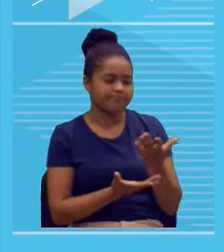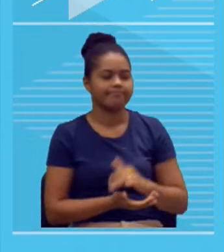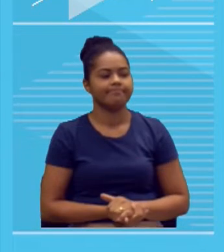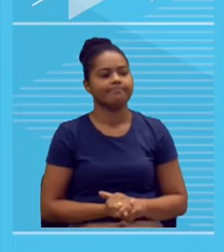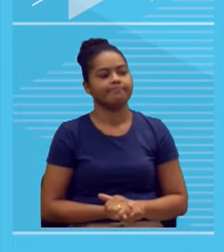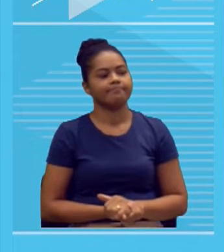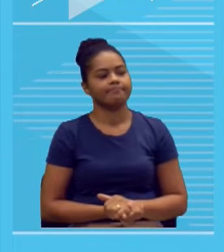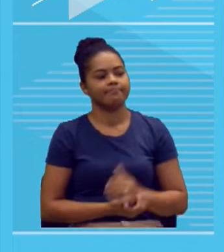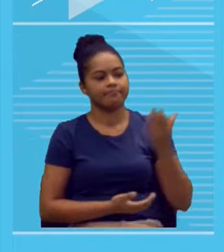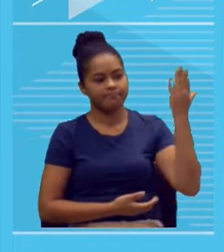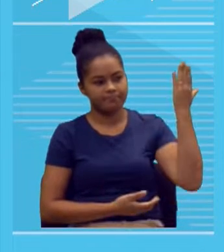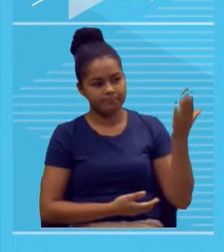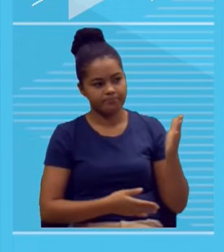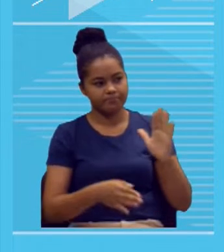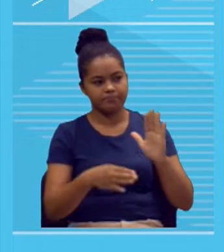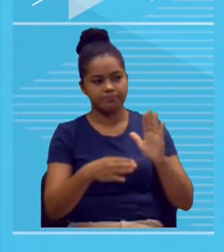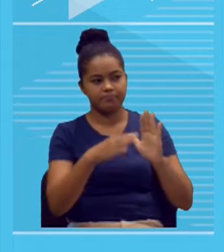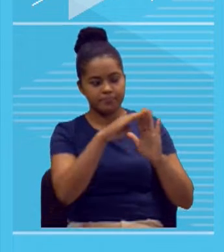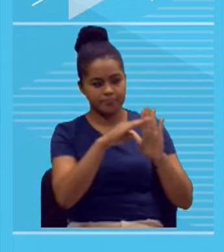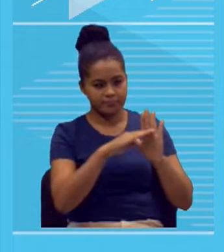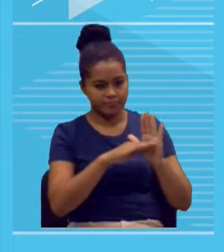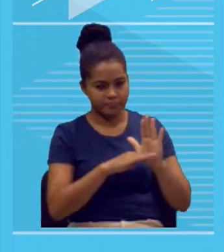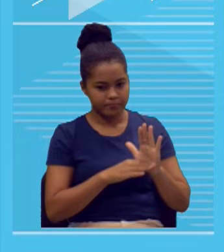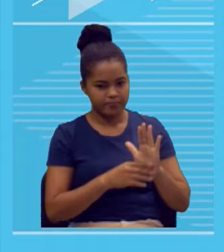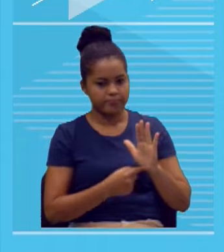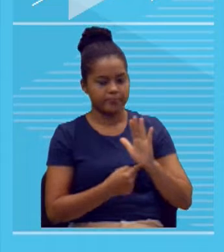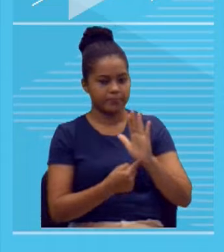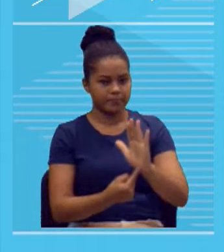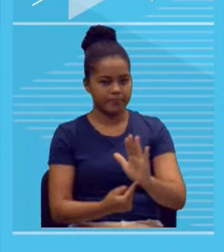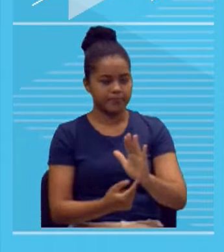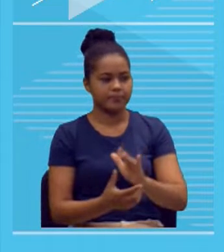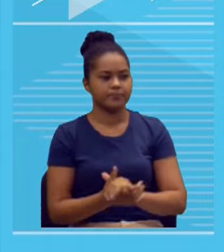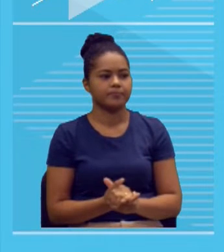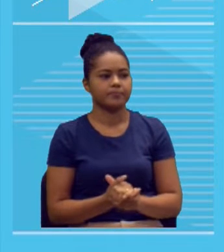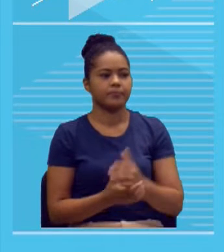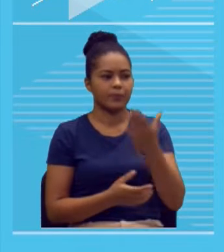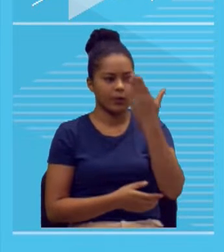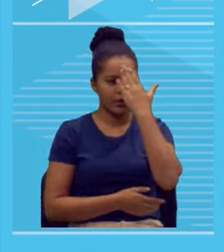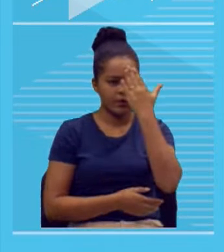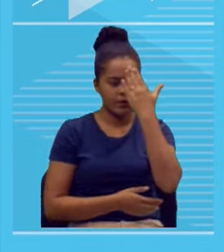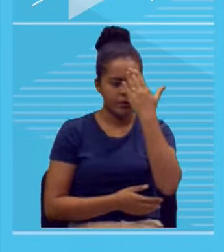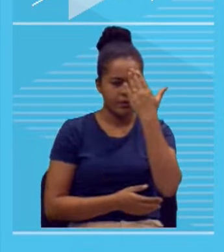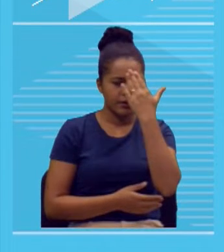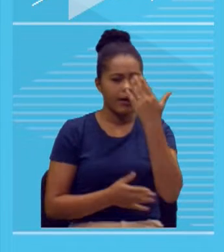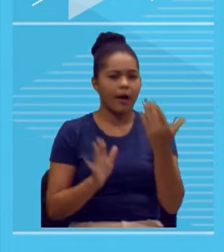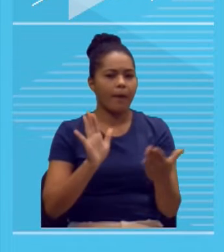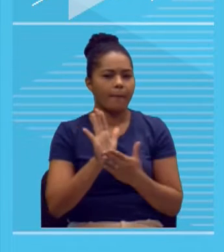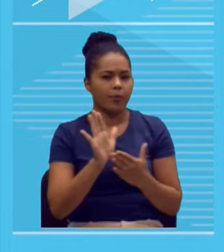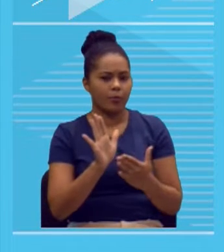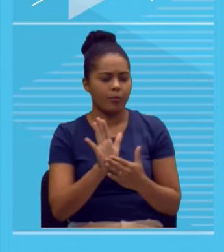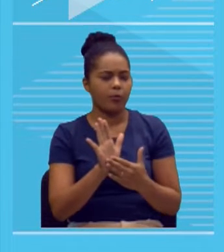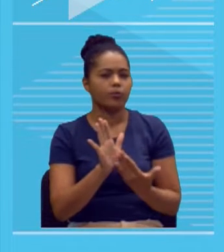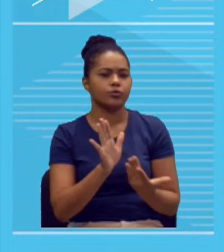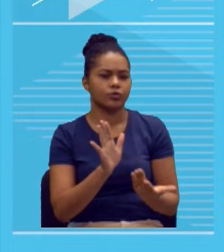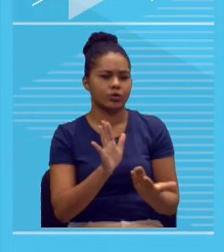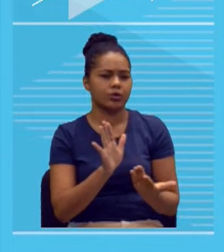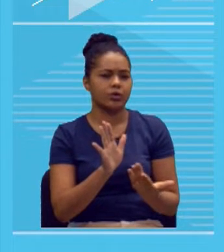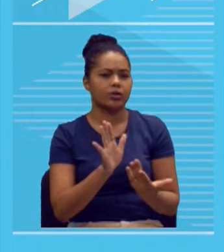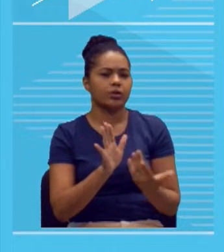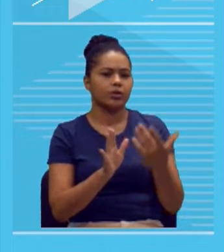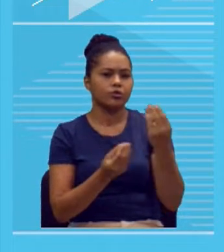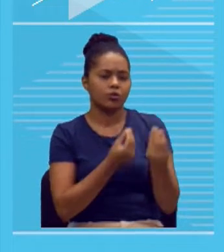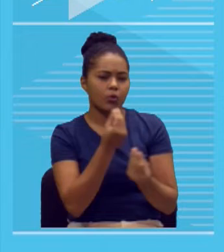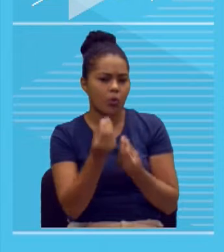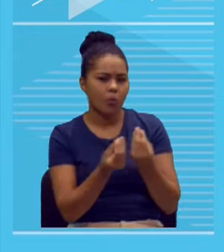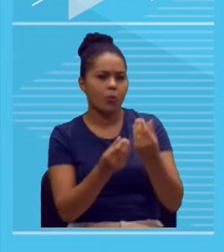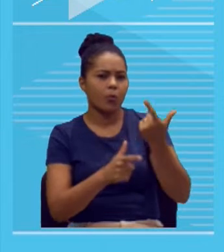compõem a proposta de intervenção. Essa foi a primeira parte da nossa aula, tá? E hoje nós vamos concluir a conclusão. Vamos